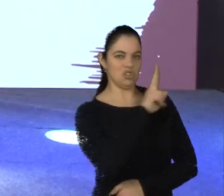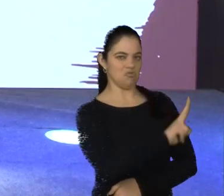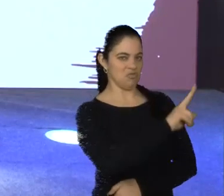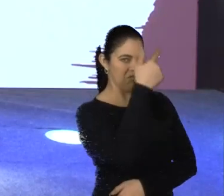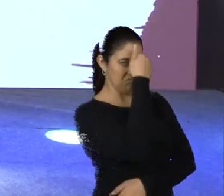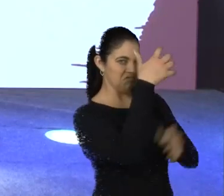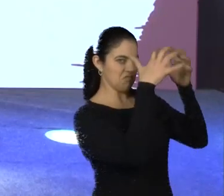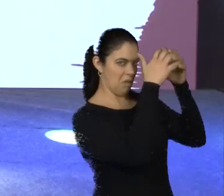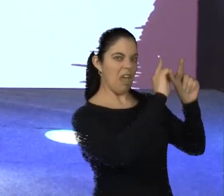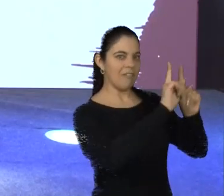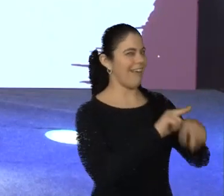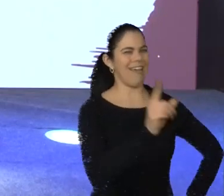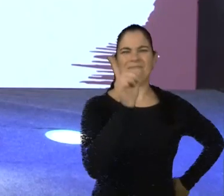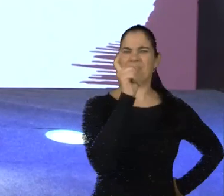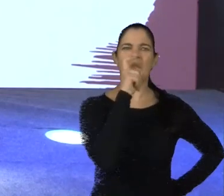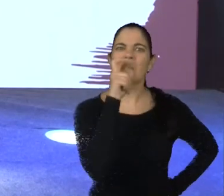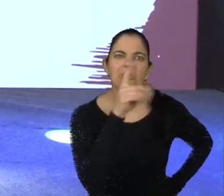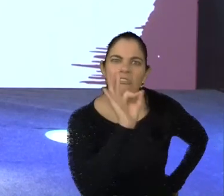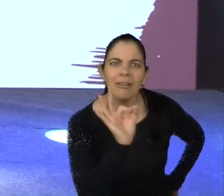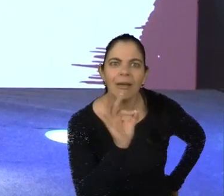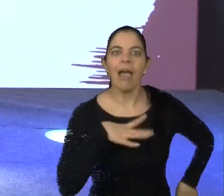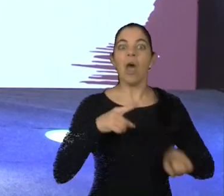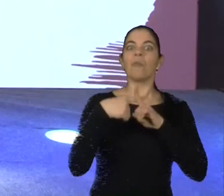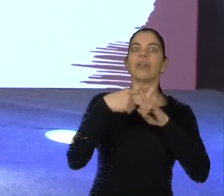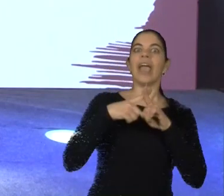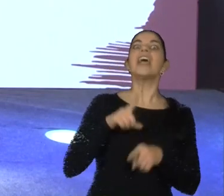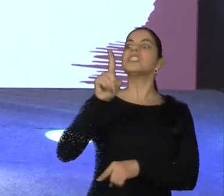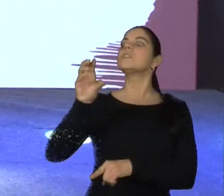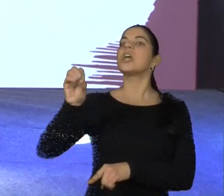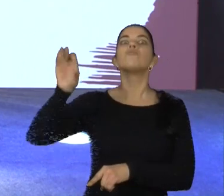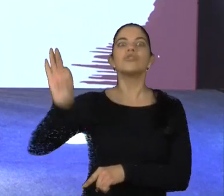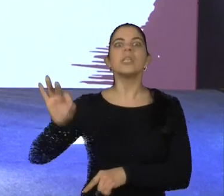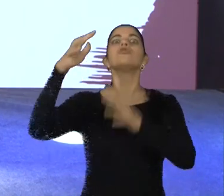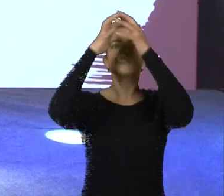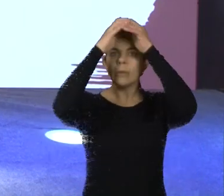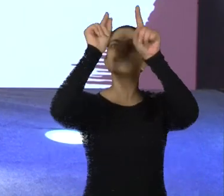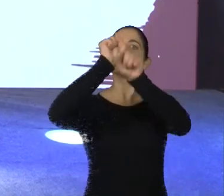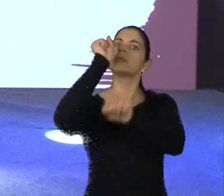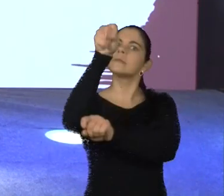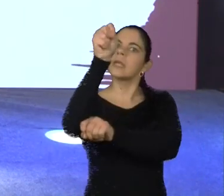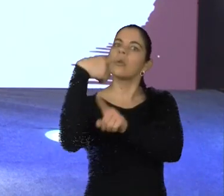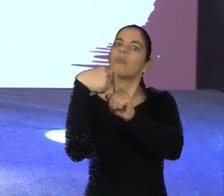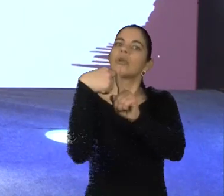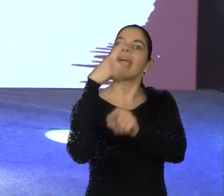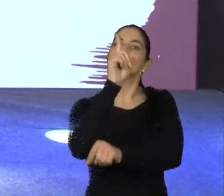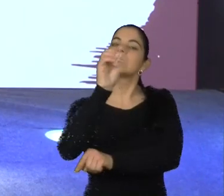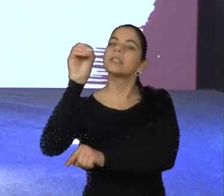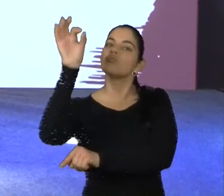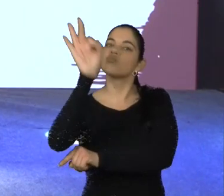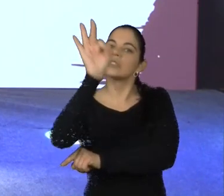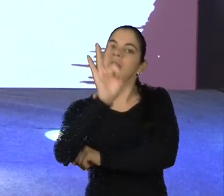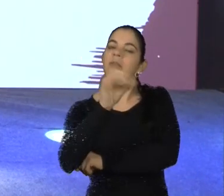na verdade, uma grande falácia, uma grande mentira. Nós utilizamos 100% do órgão, o que nós não utilizamos é 100% das nossas